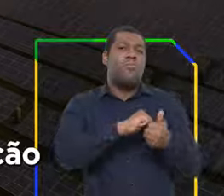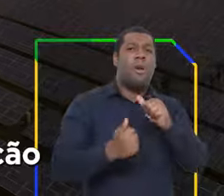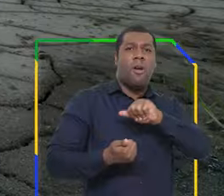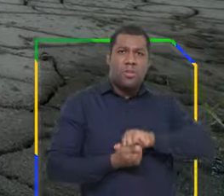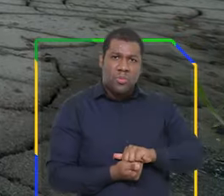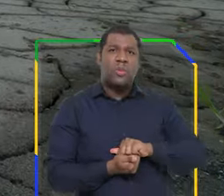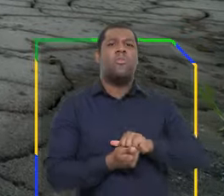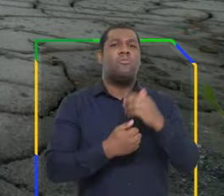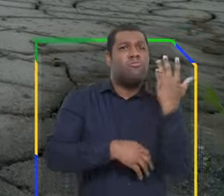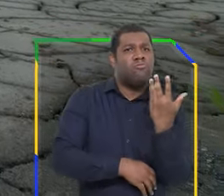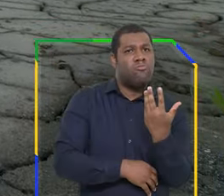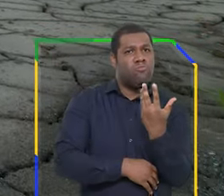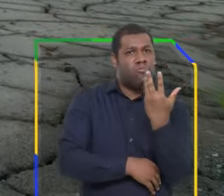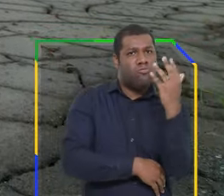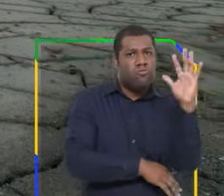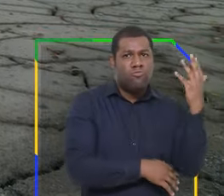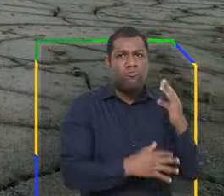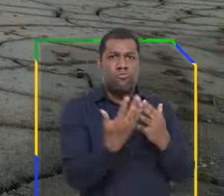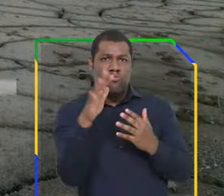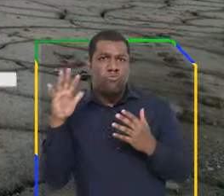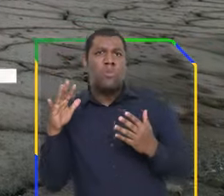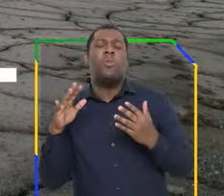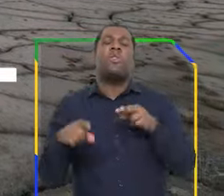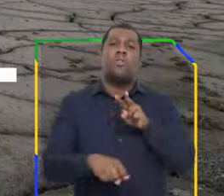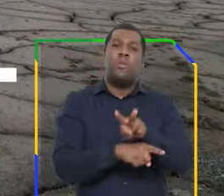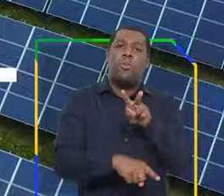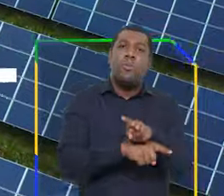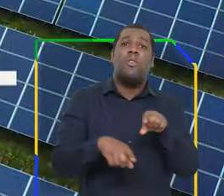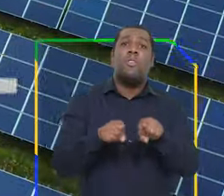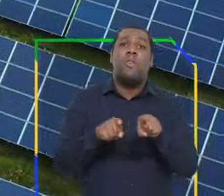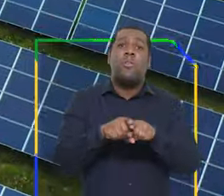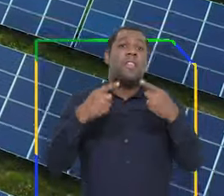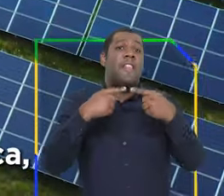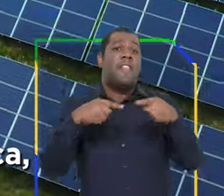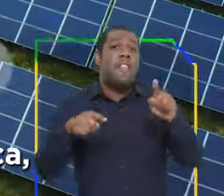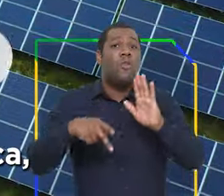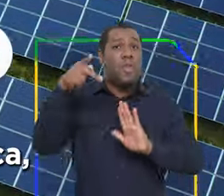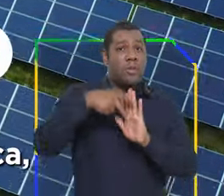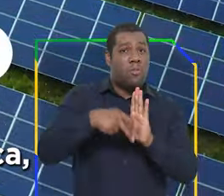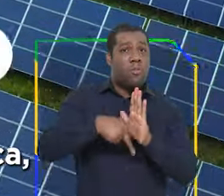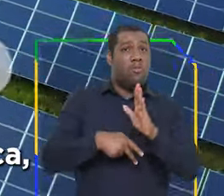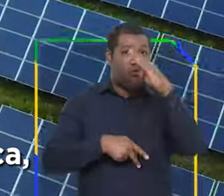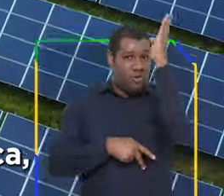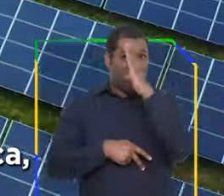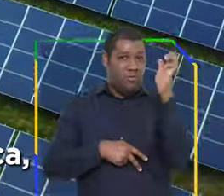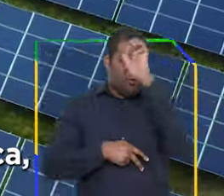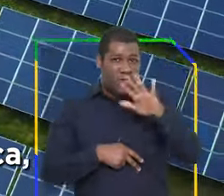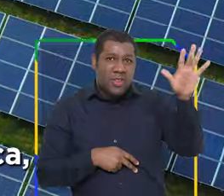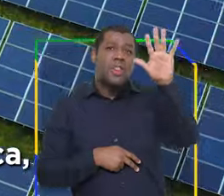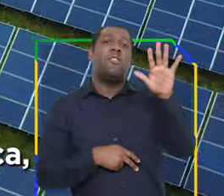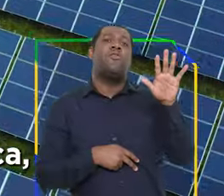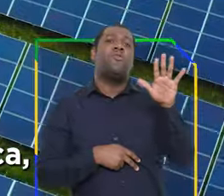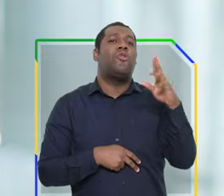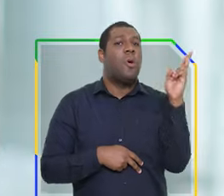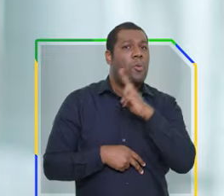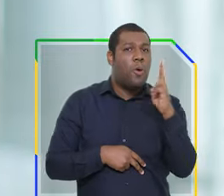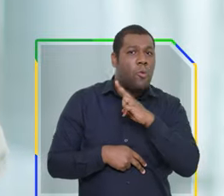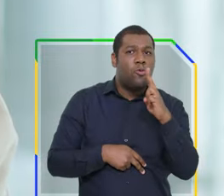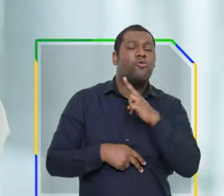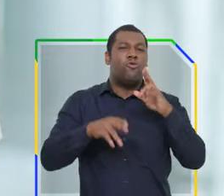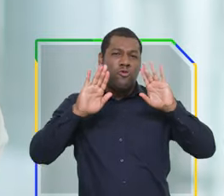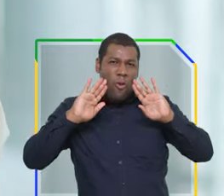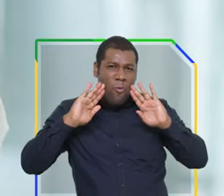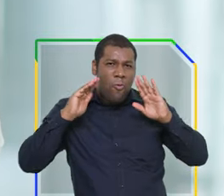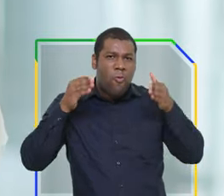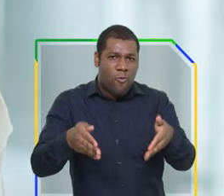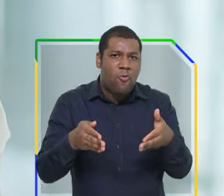Adaptação à Mudança do Clima e lançaremos um plano nacional para o enfrentamento da emergência climática. Focado